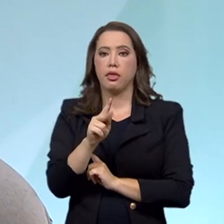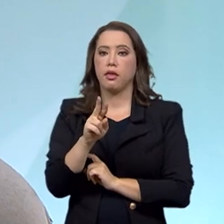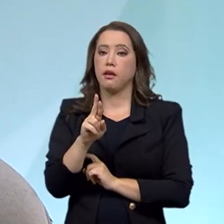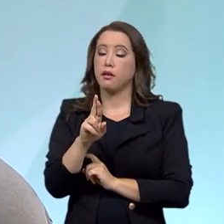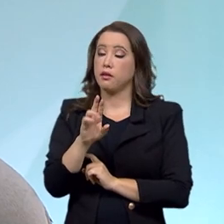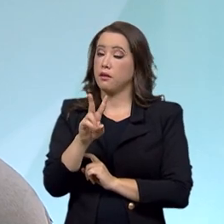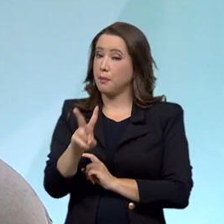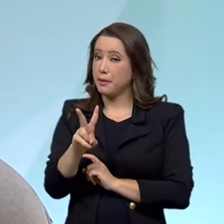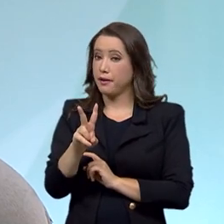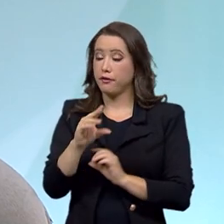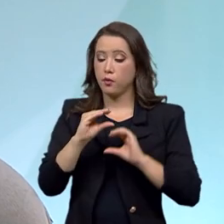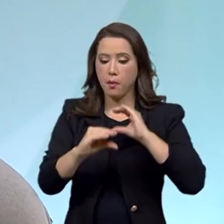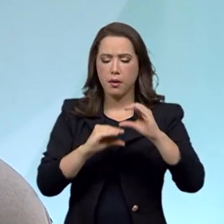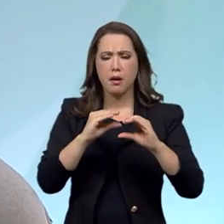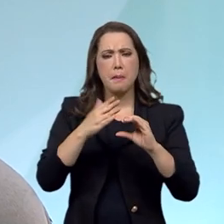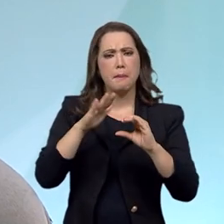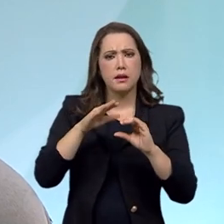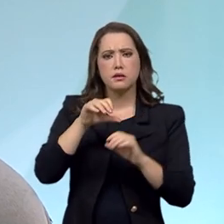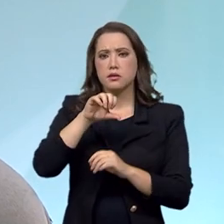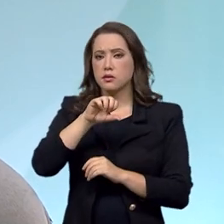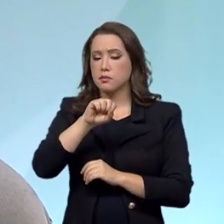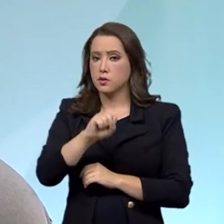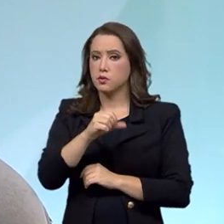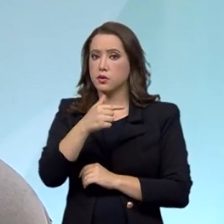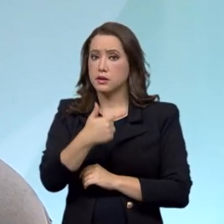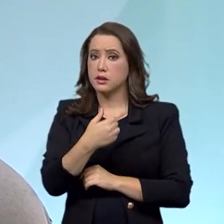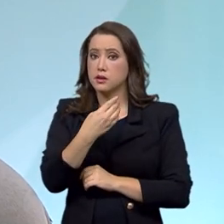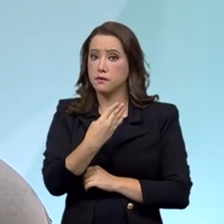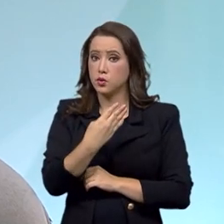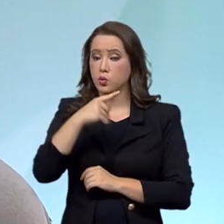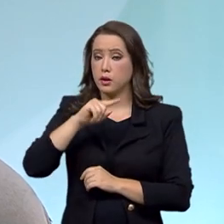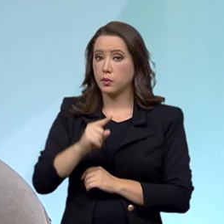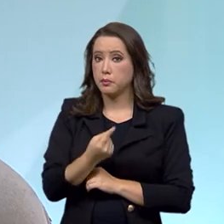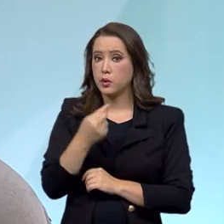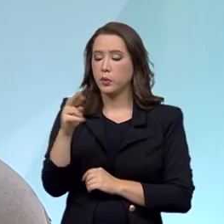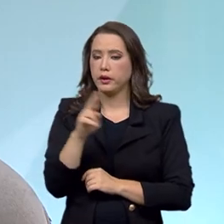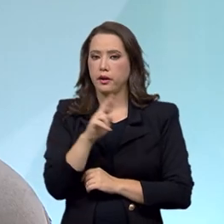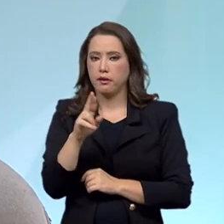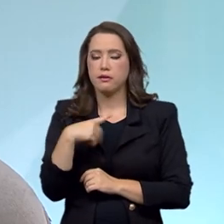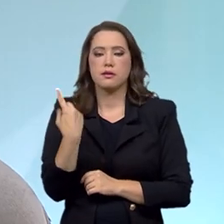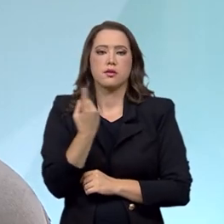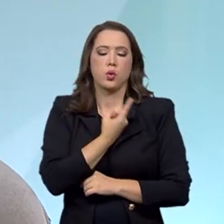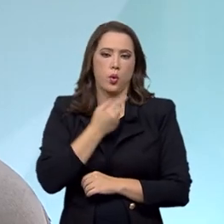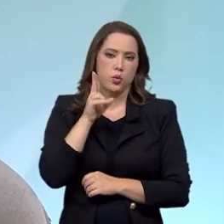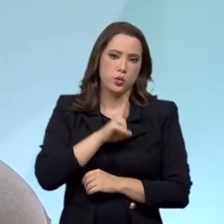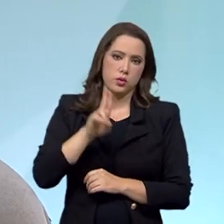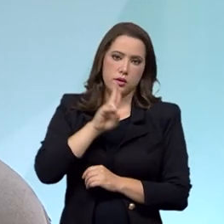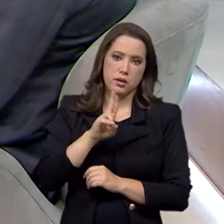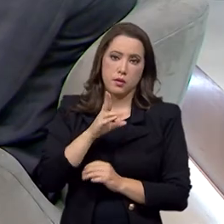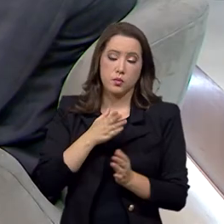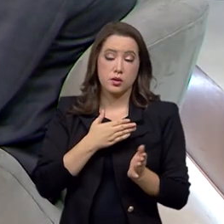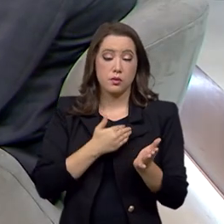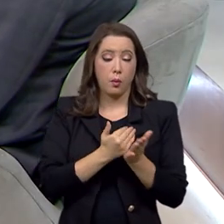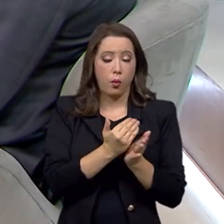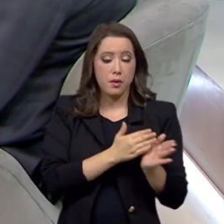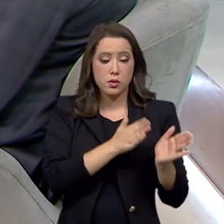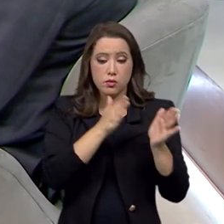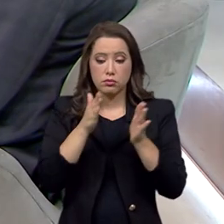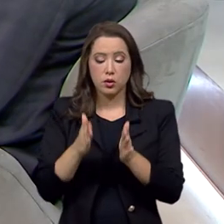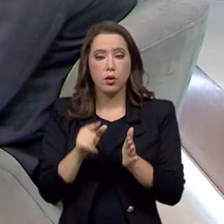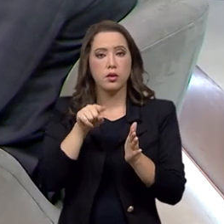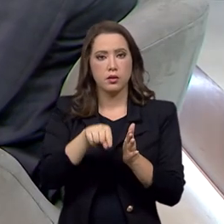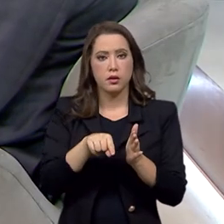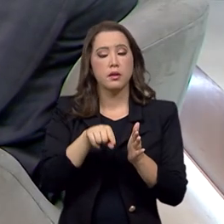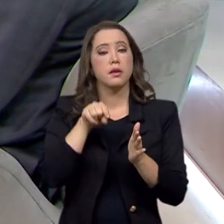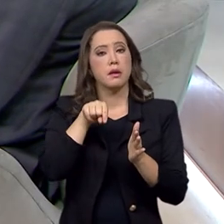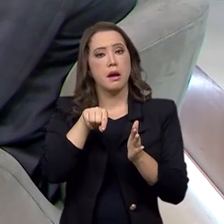do ano passado de aproximadamente 824 mil reais e nós utilizamos, nesse primeiro momento, a base do benefício de